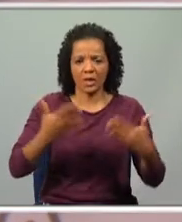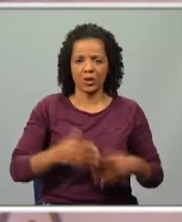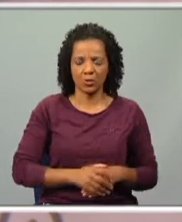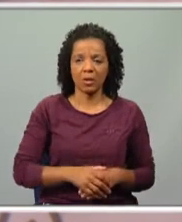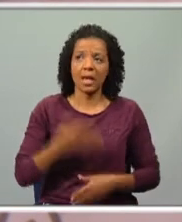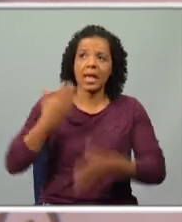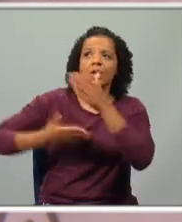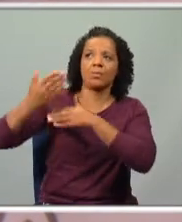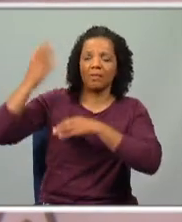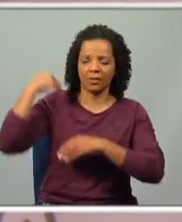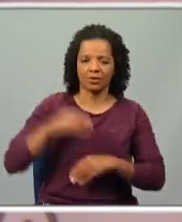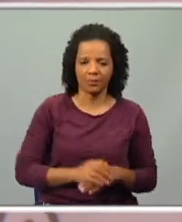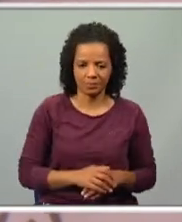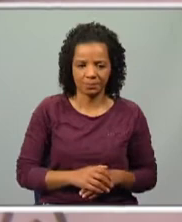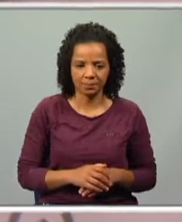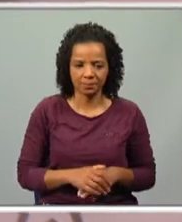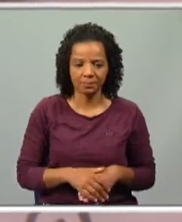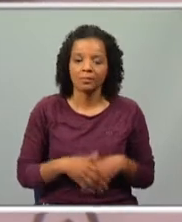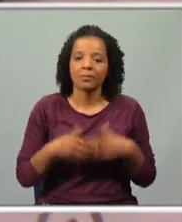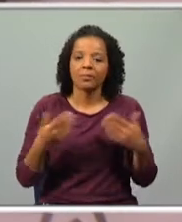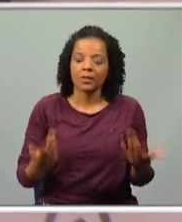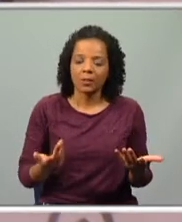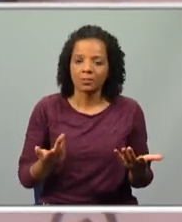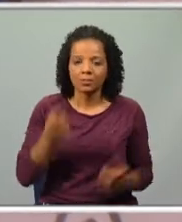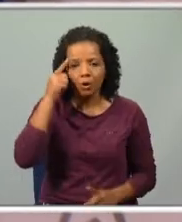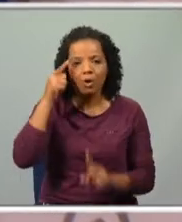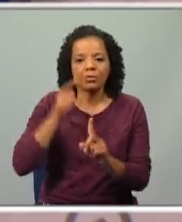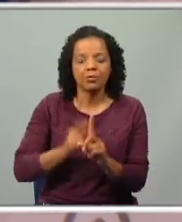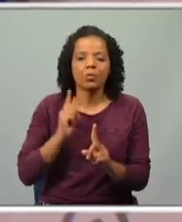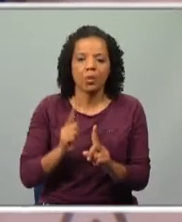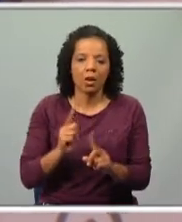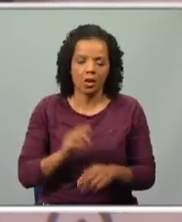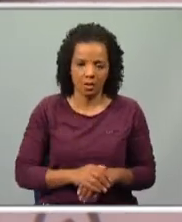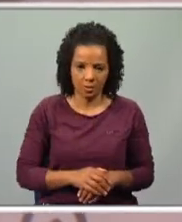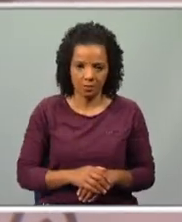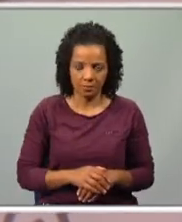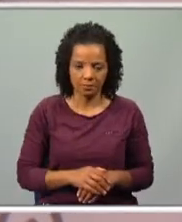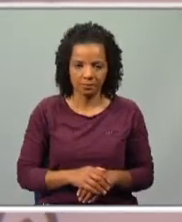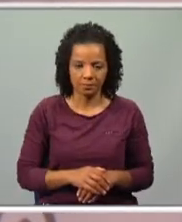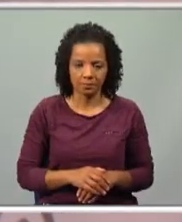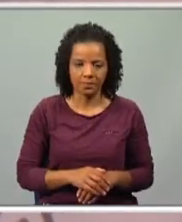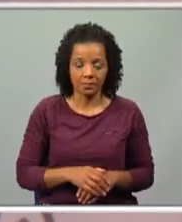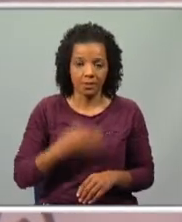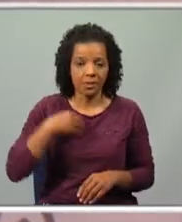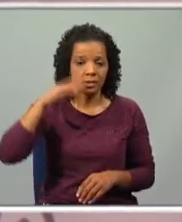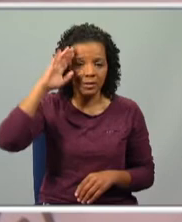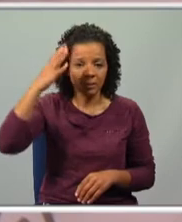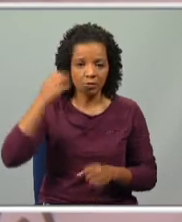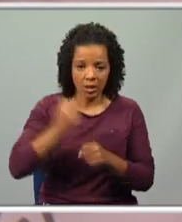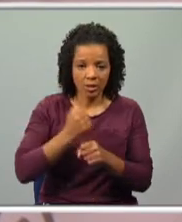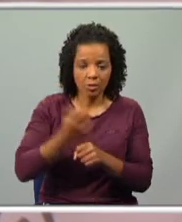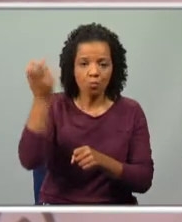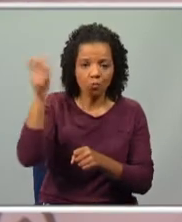pretende, então, com este tipo de início do conto? Repara, sabemos quando é que a ação